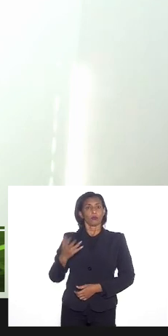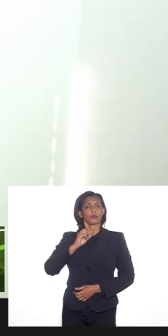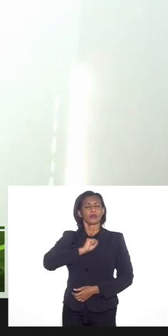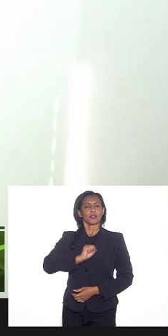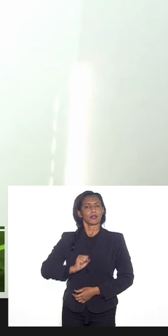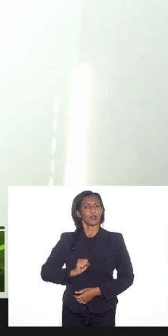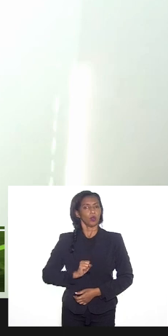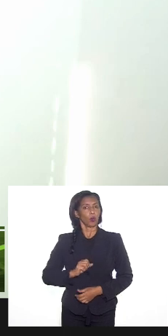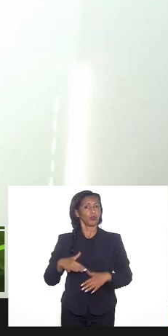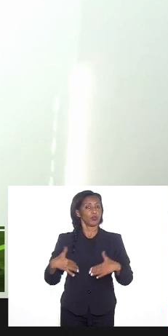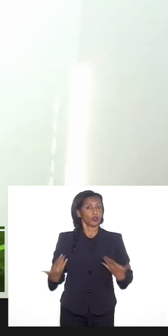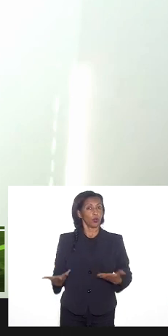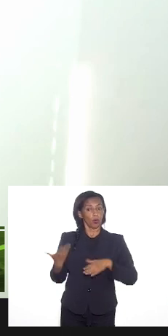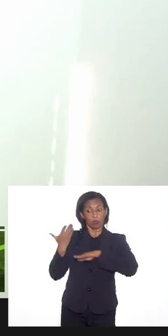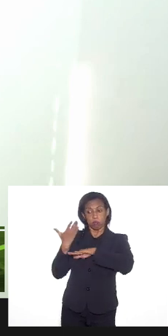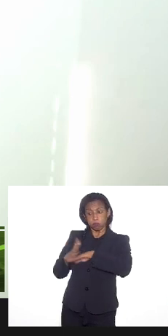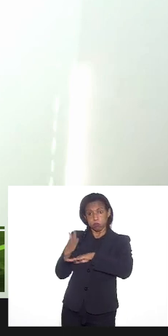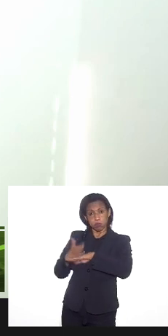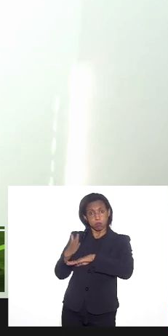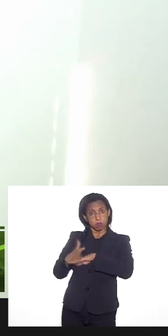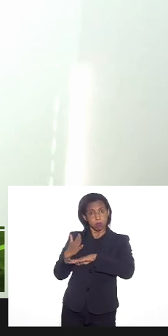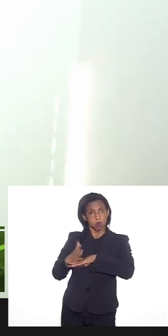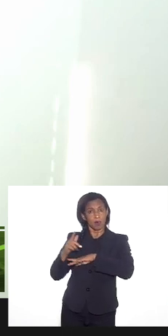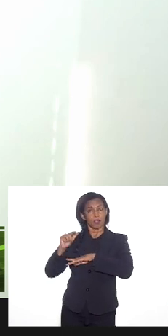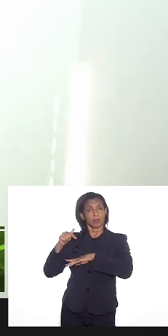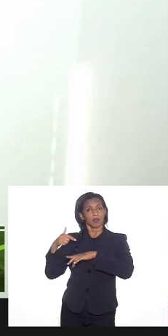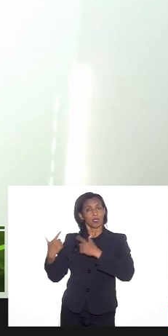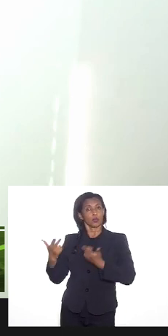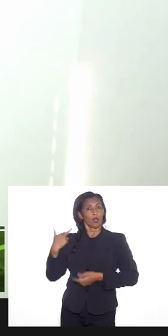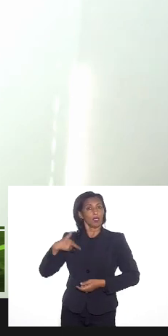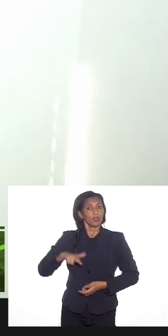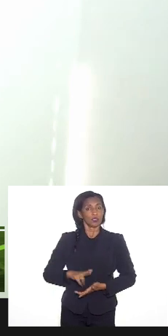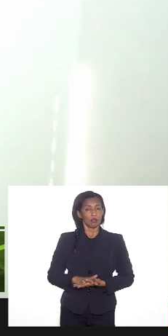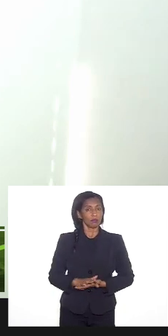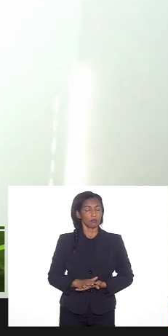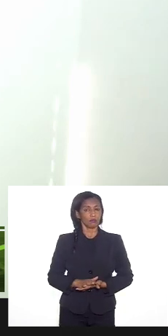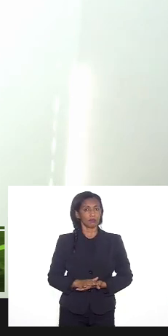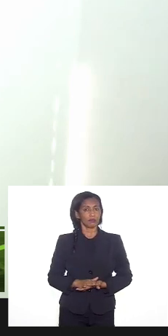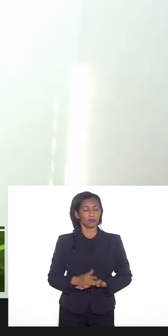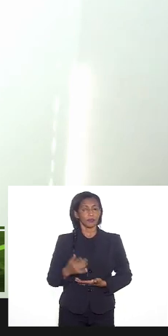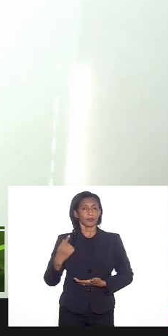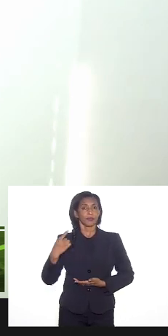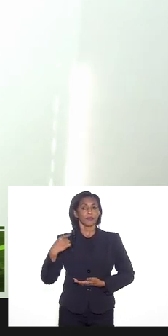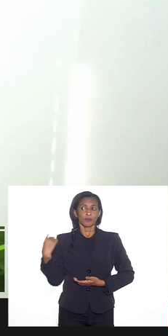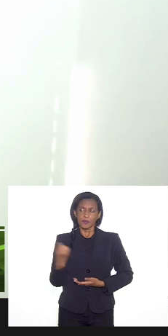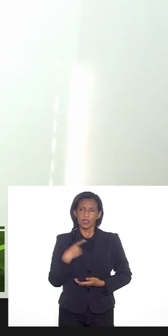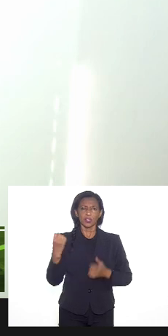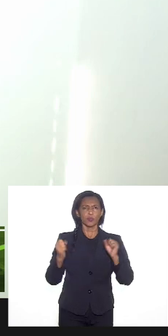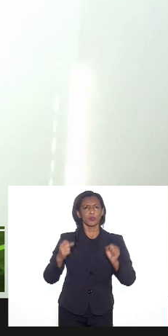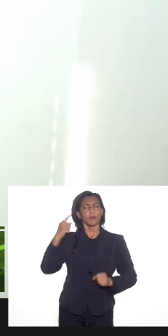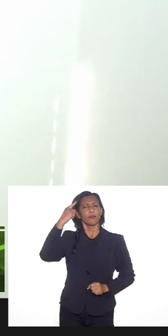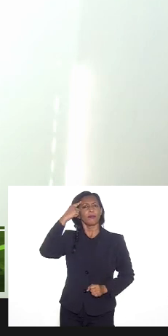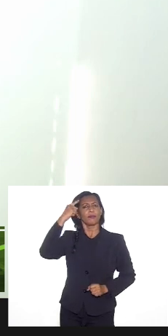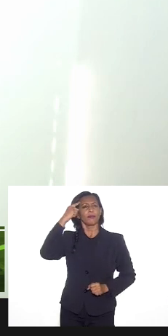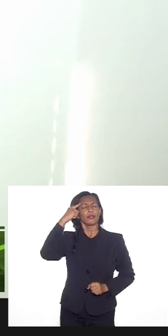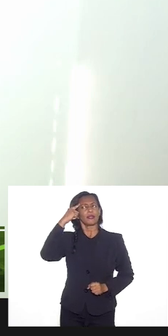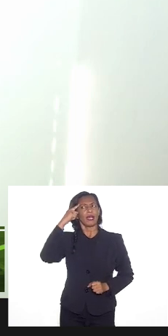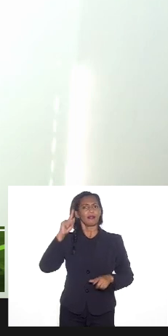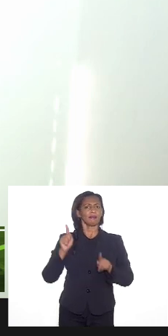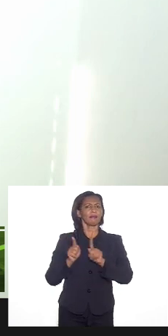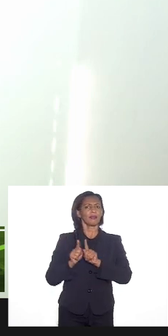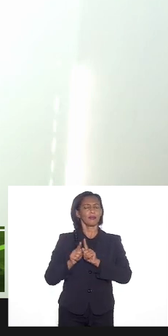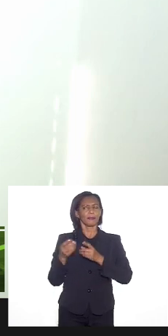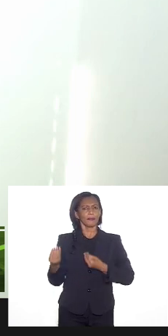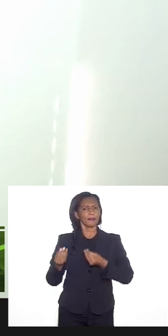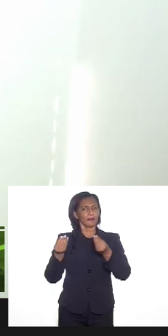enquanto praticante da sua religião e a gente podia pensar que trazer para a reflexão dos